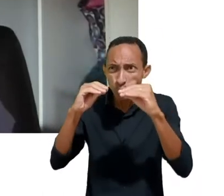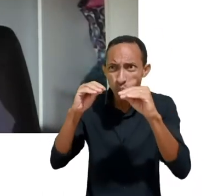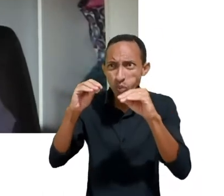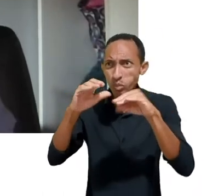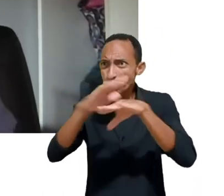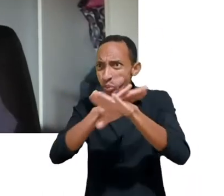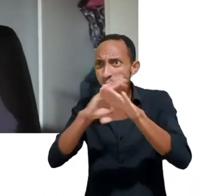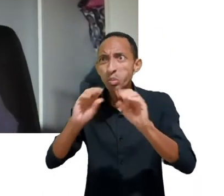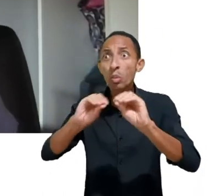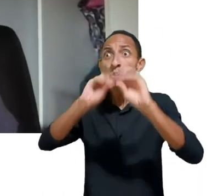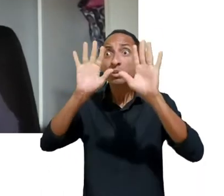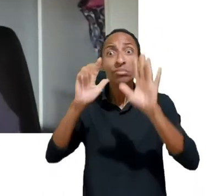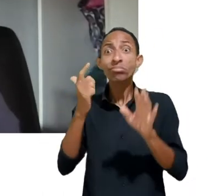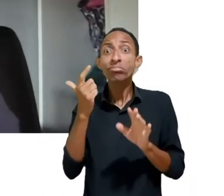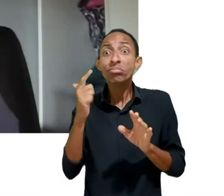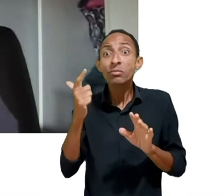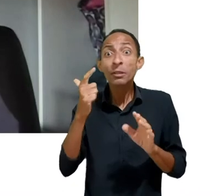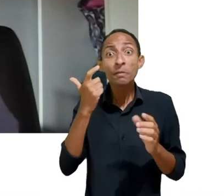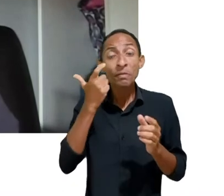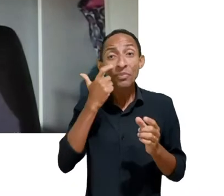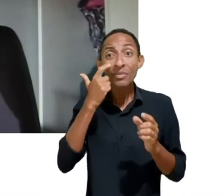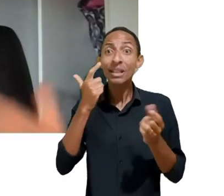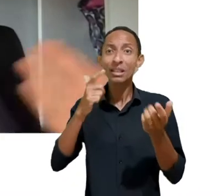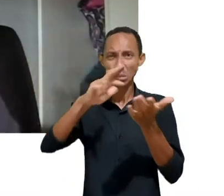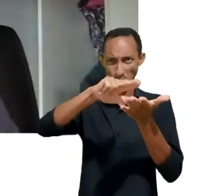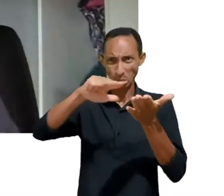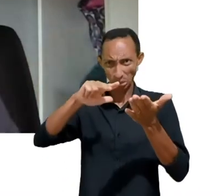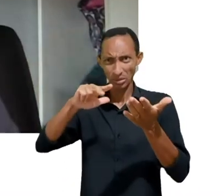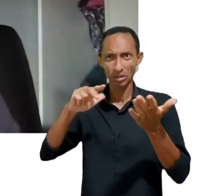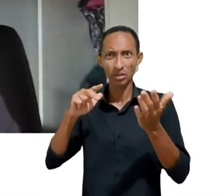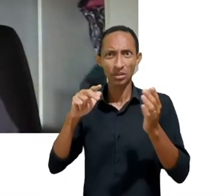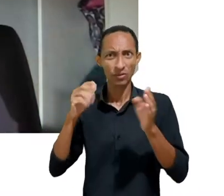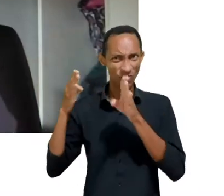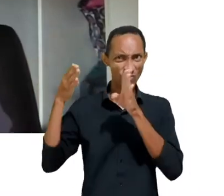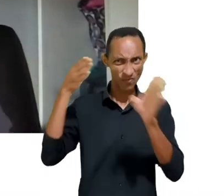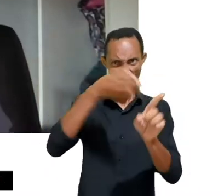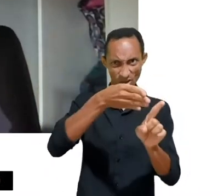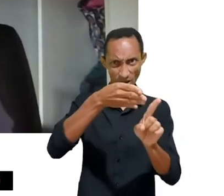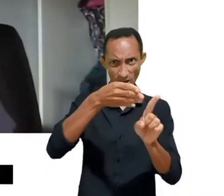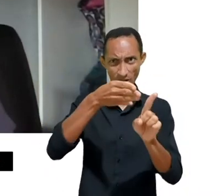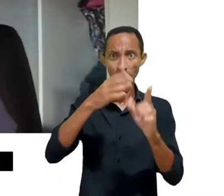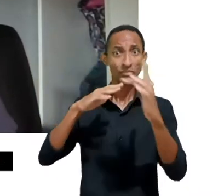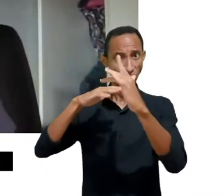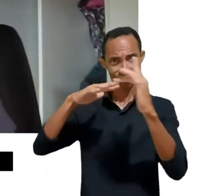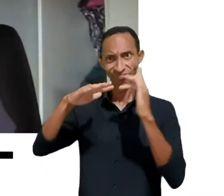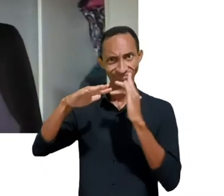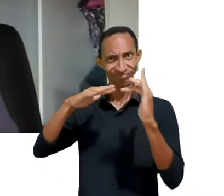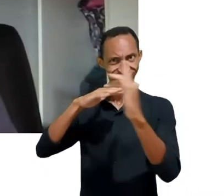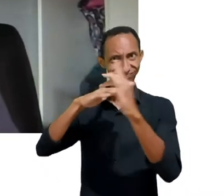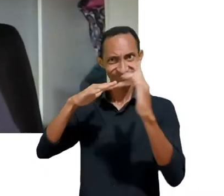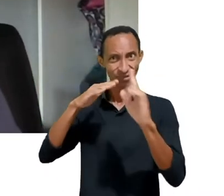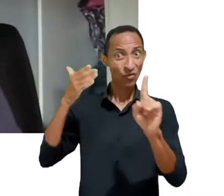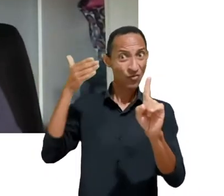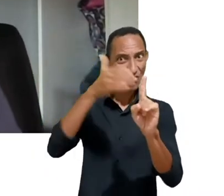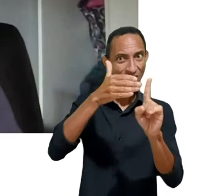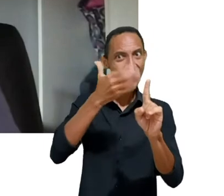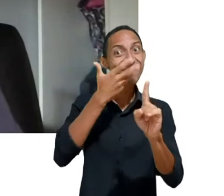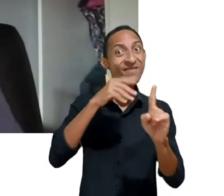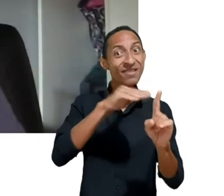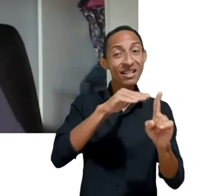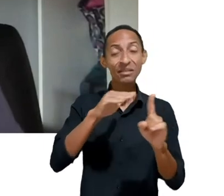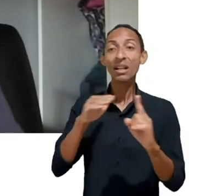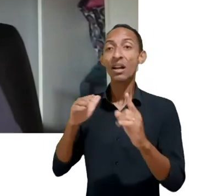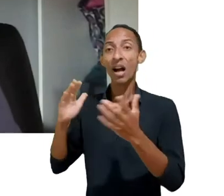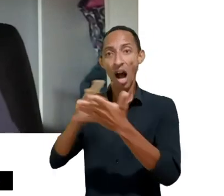direcionadas às crianças. A gente tem redes sociais que são direcionadas a adultos, mas que têm presença massiva de crianças.